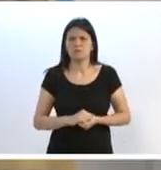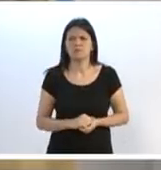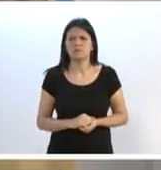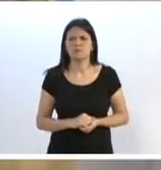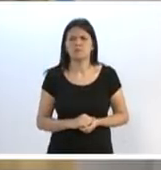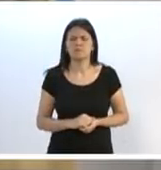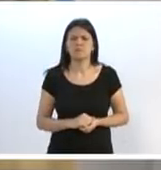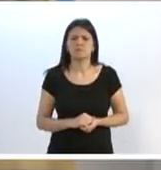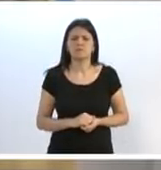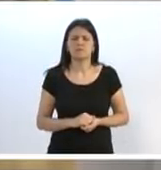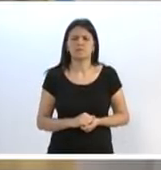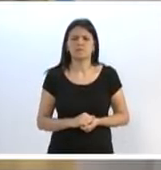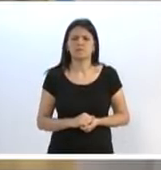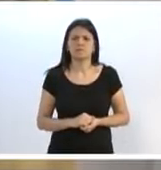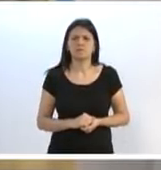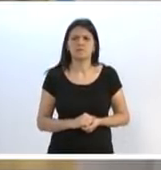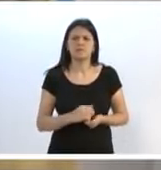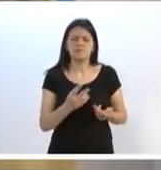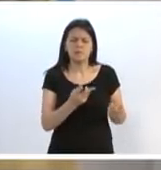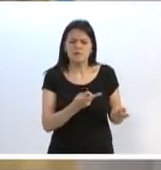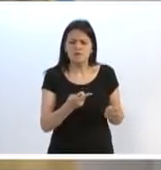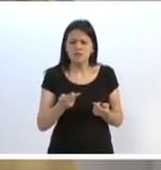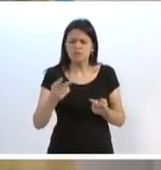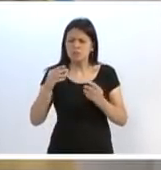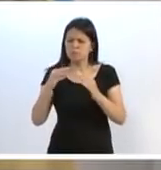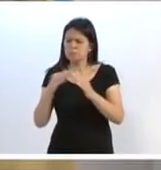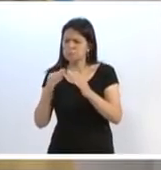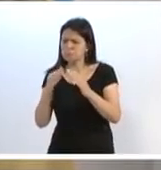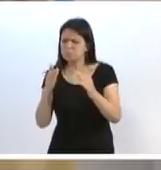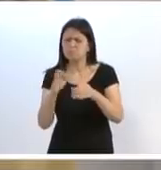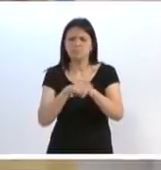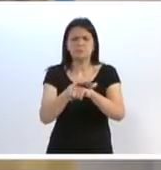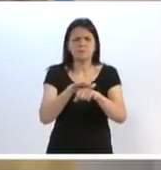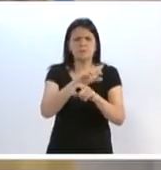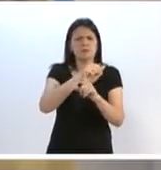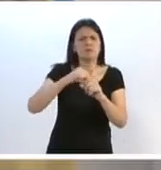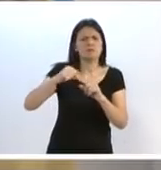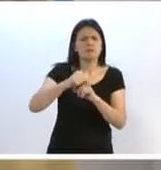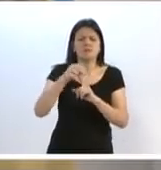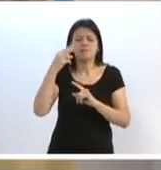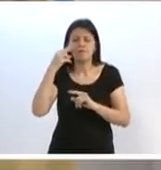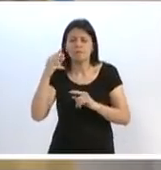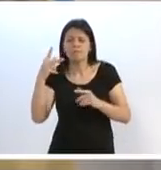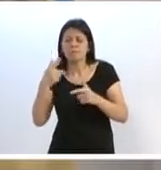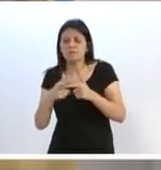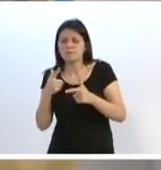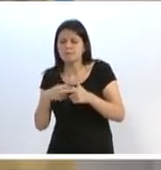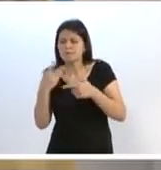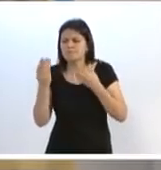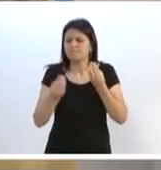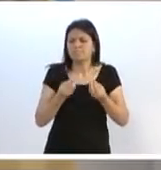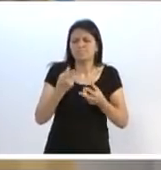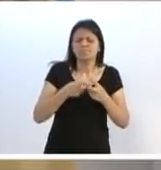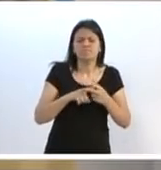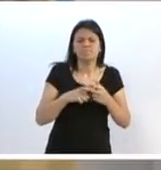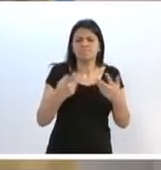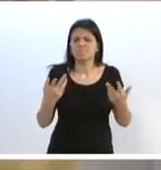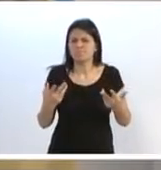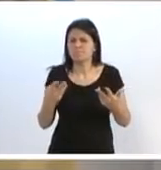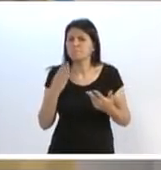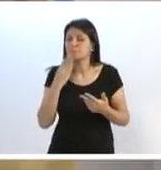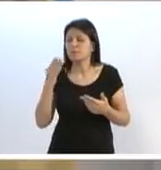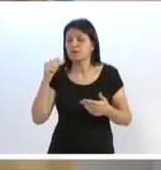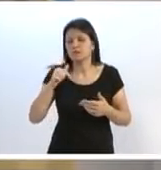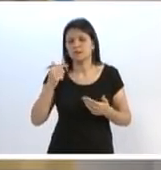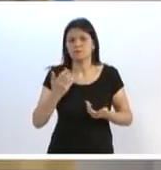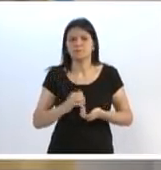visitando, conversando com a sociedade, trazendo os problemas, trazendo as demandas que a sociedade pede.